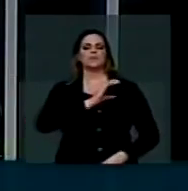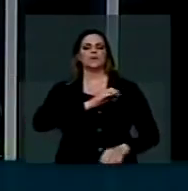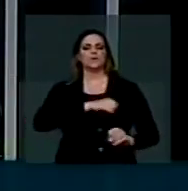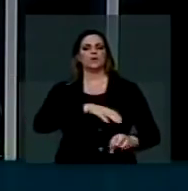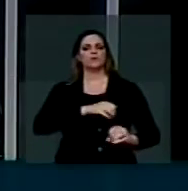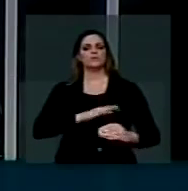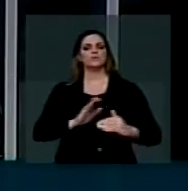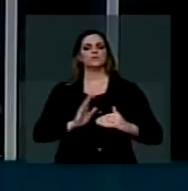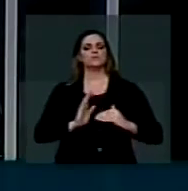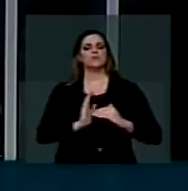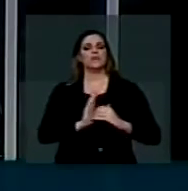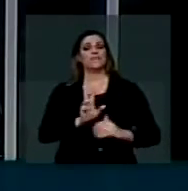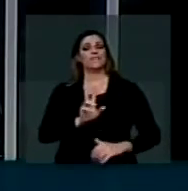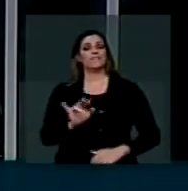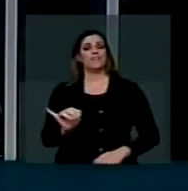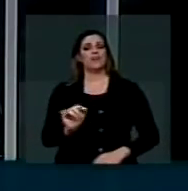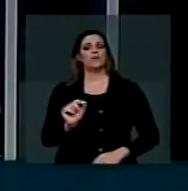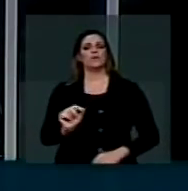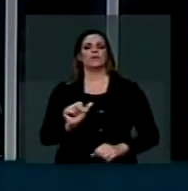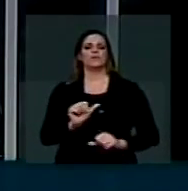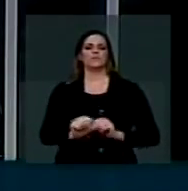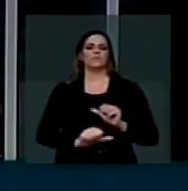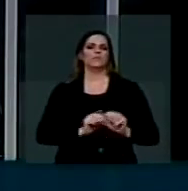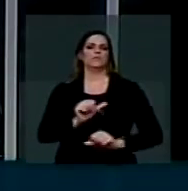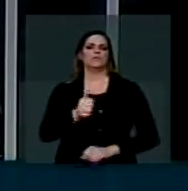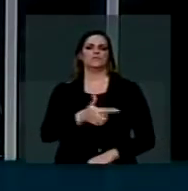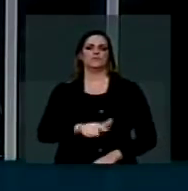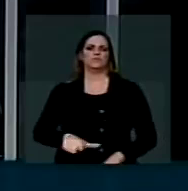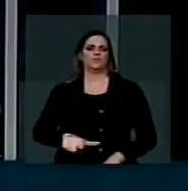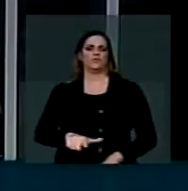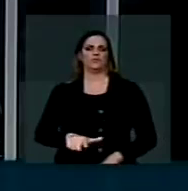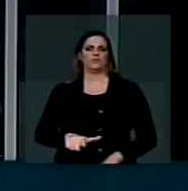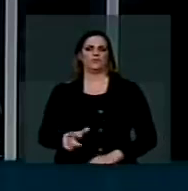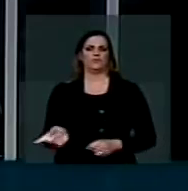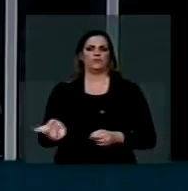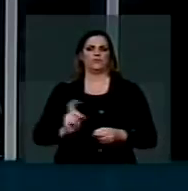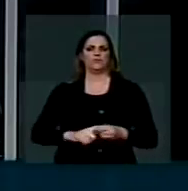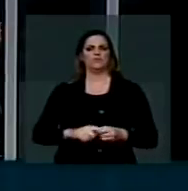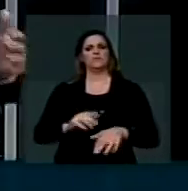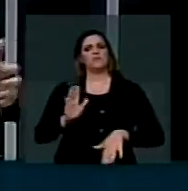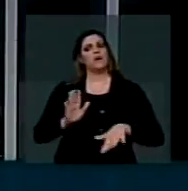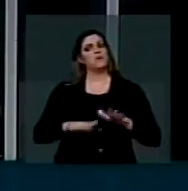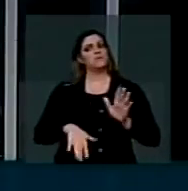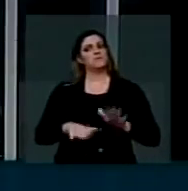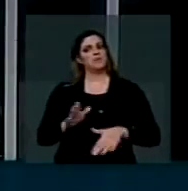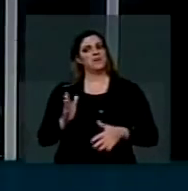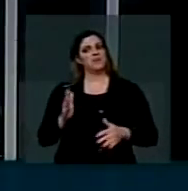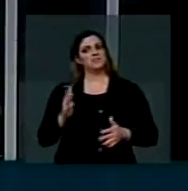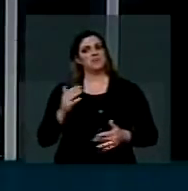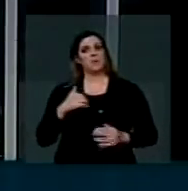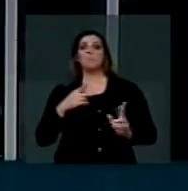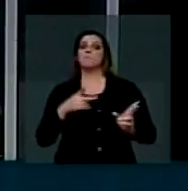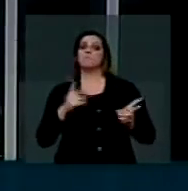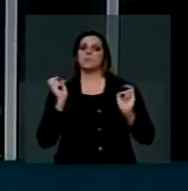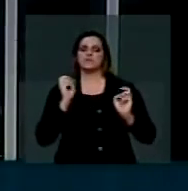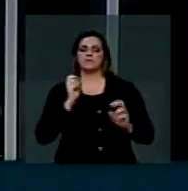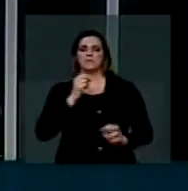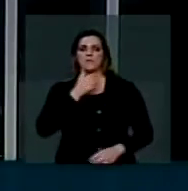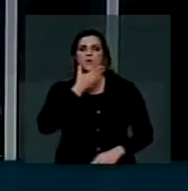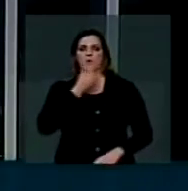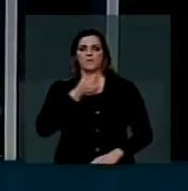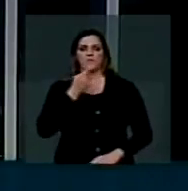do Senado vai fazer modificações, restaurando, provavelmente, entendi isso na fala do